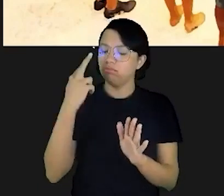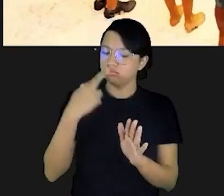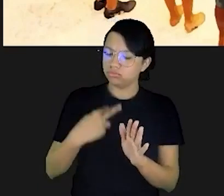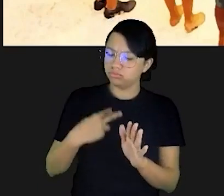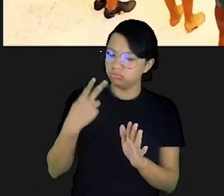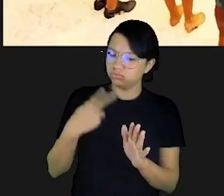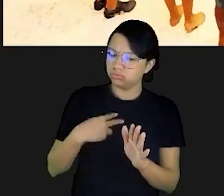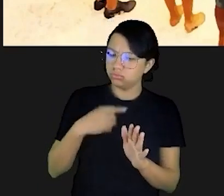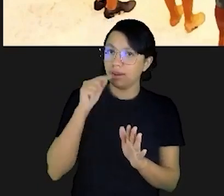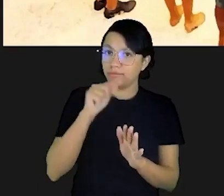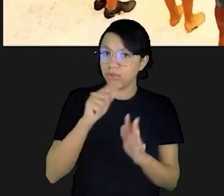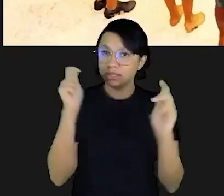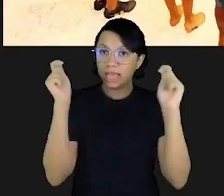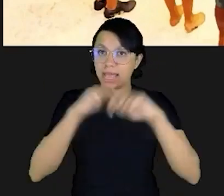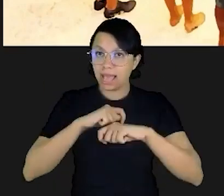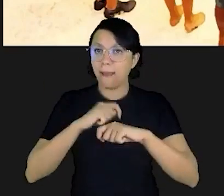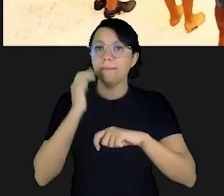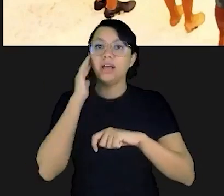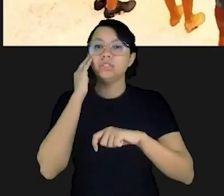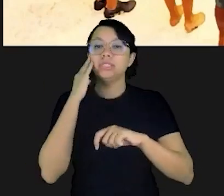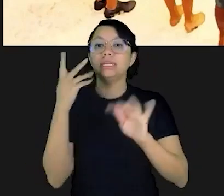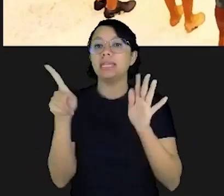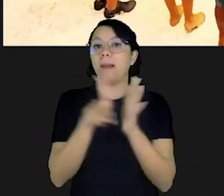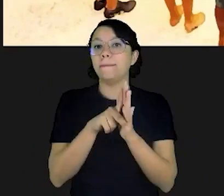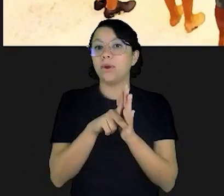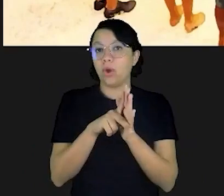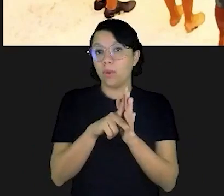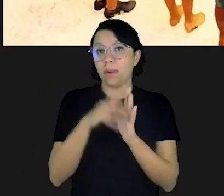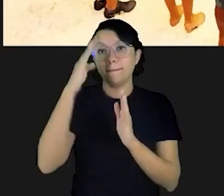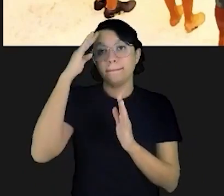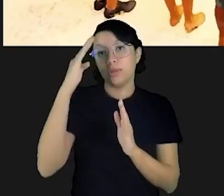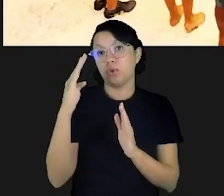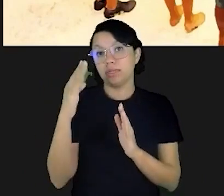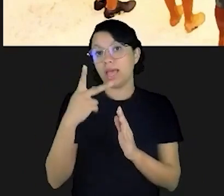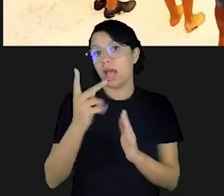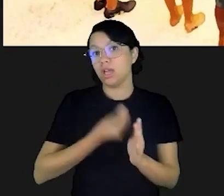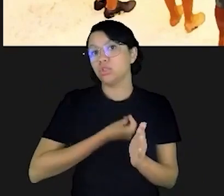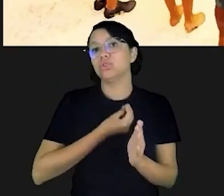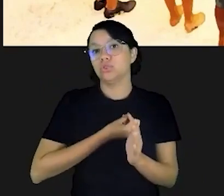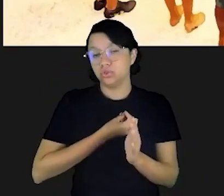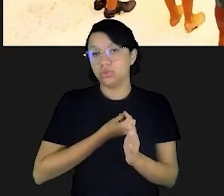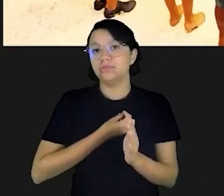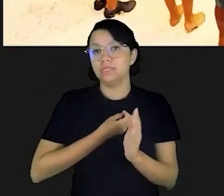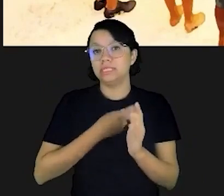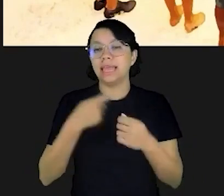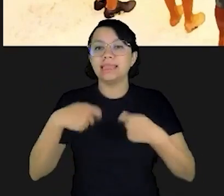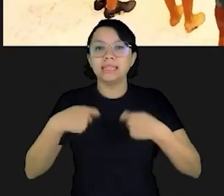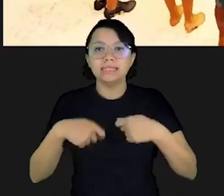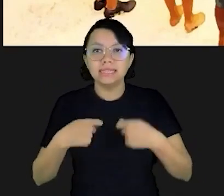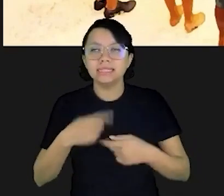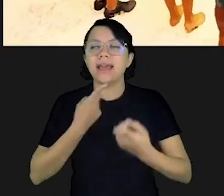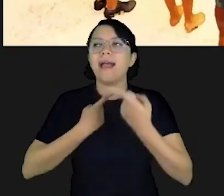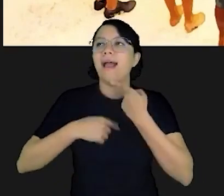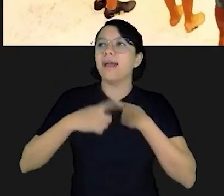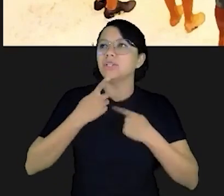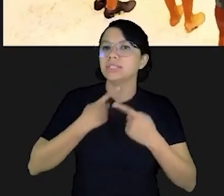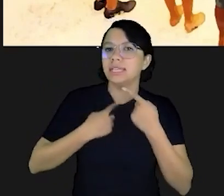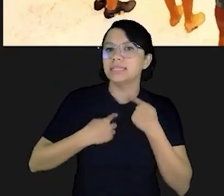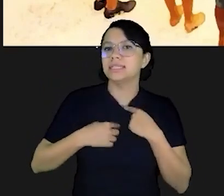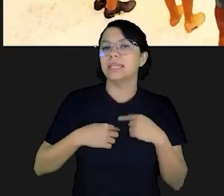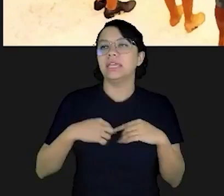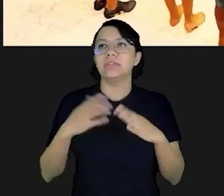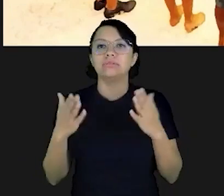para que vocês sejam capazes de entender as próprias prioridades, entender as suas necessidades, os seus desejos,